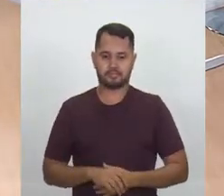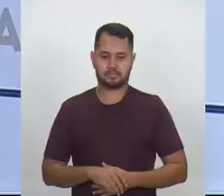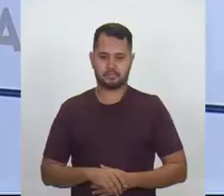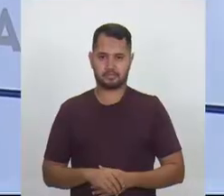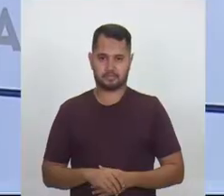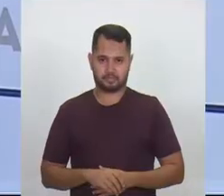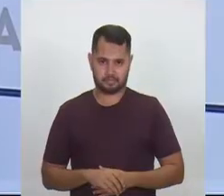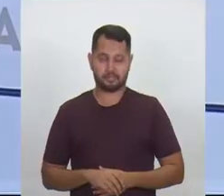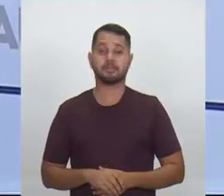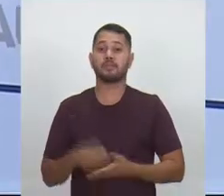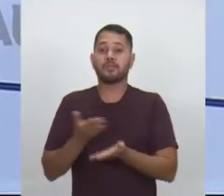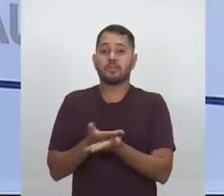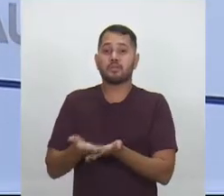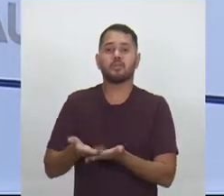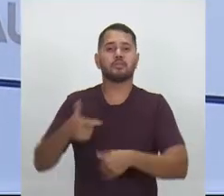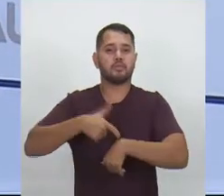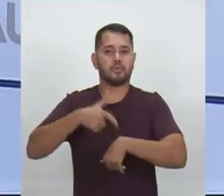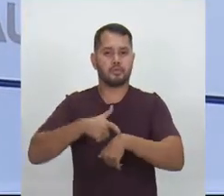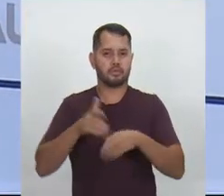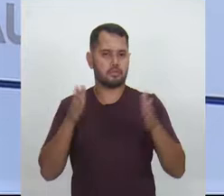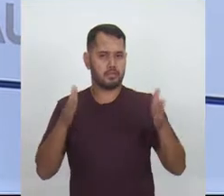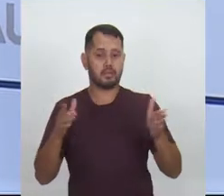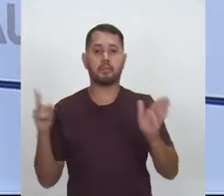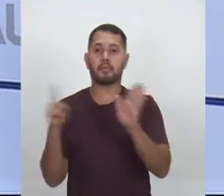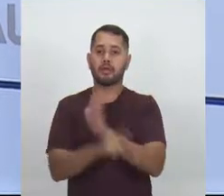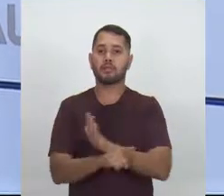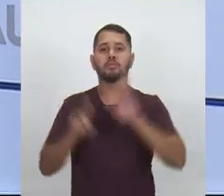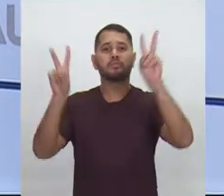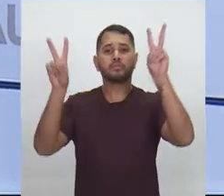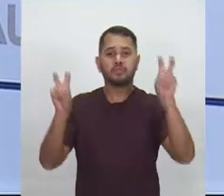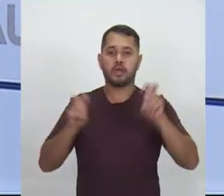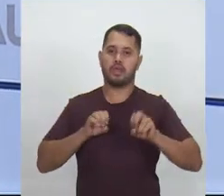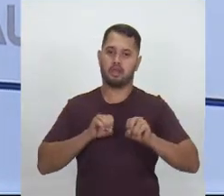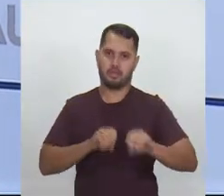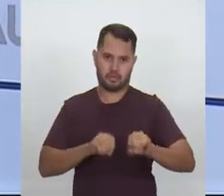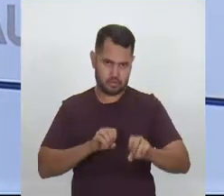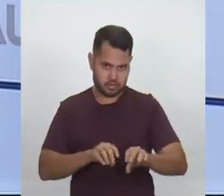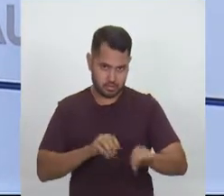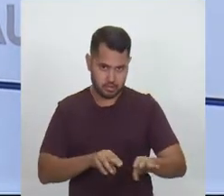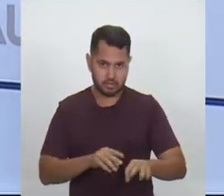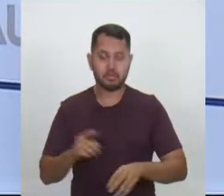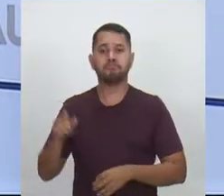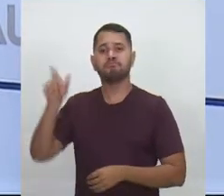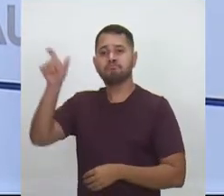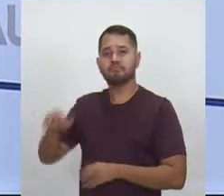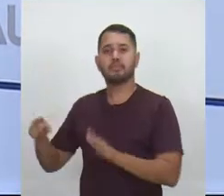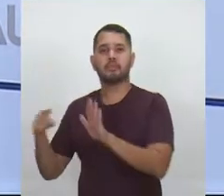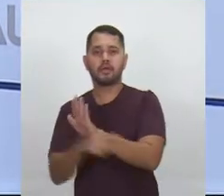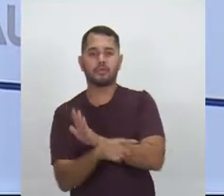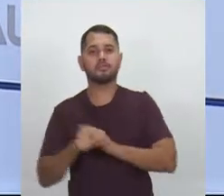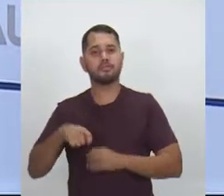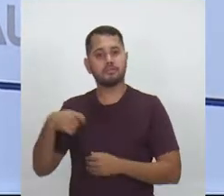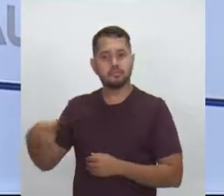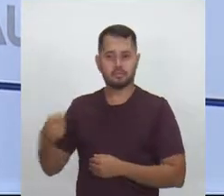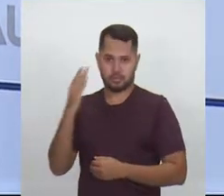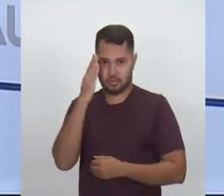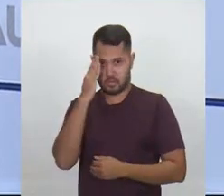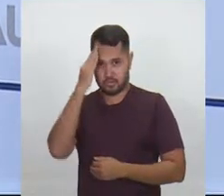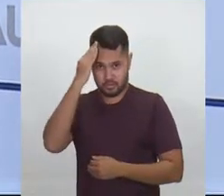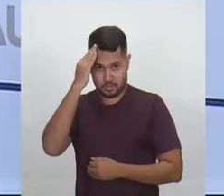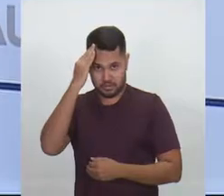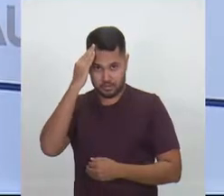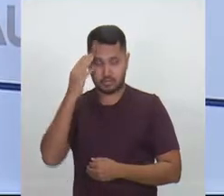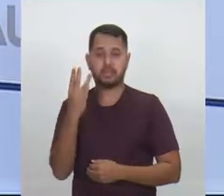E a gente vai começar esse bloco com uma pergunta que tem o tema da educação. Quem faz essa pergunta para a senhora é o candidato Omar Aziz.